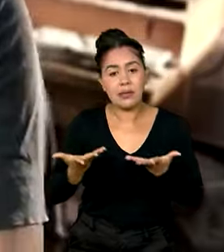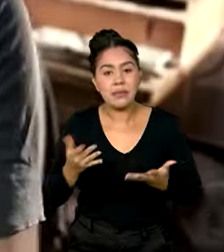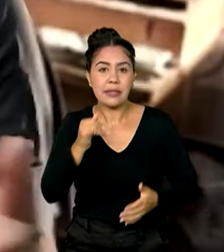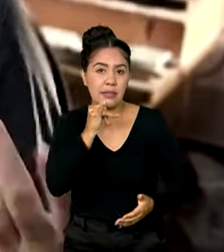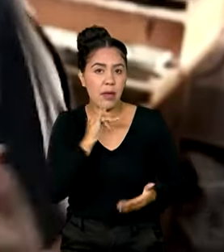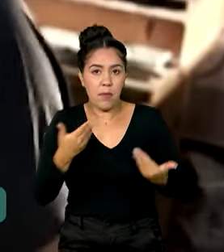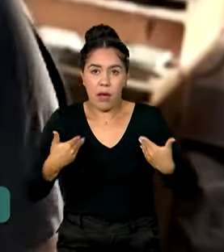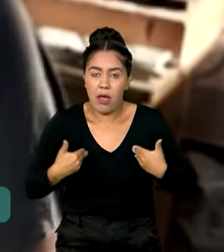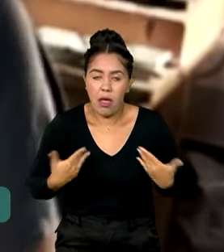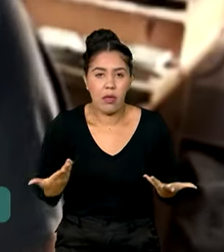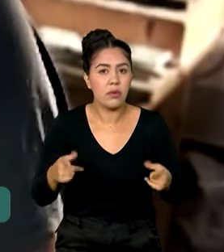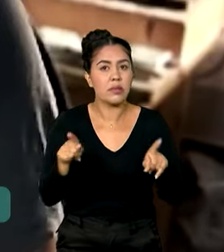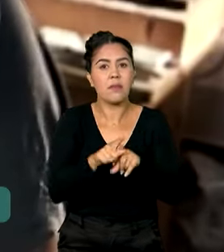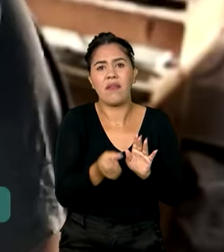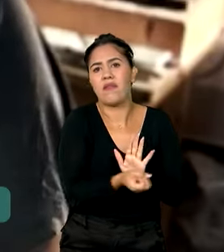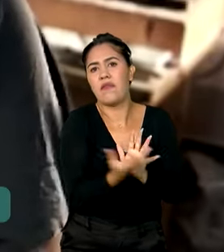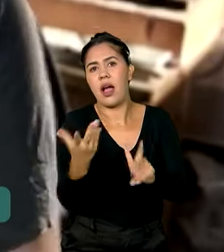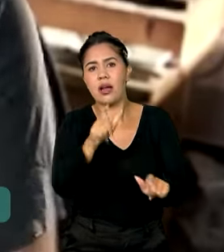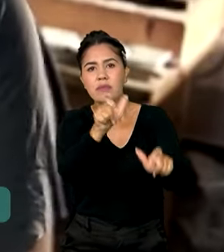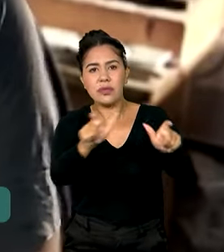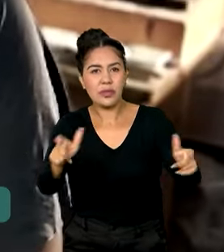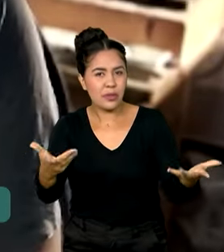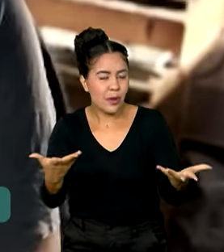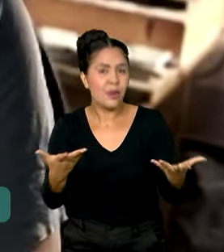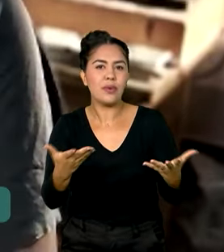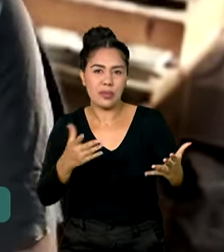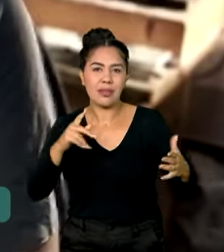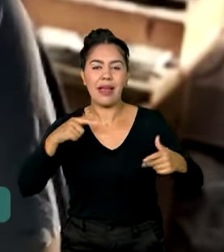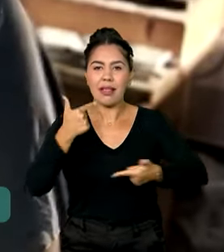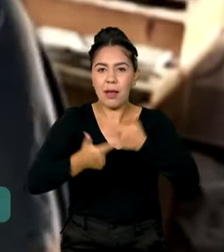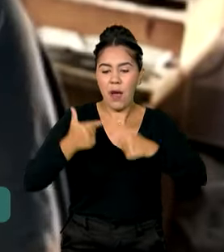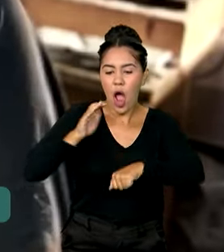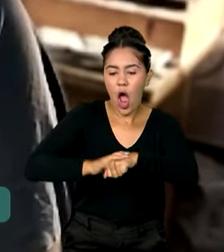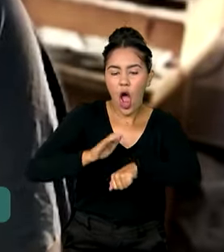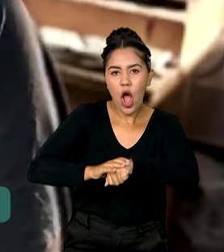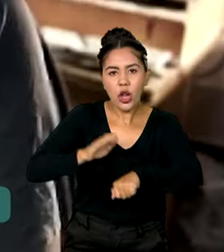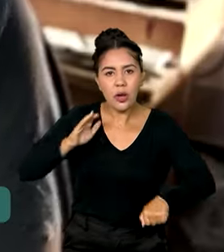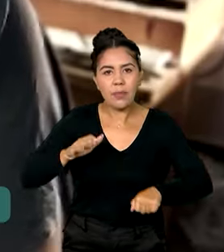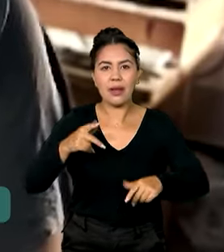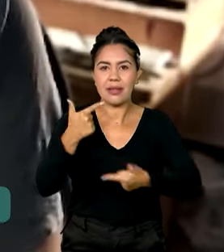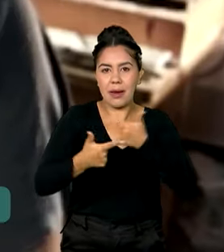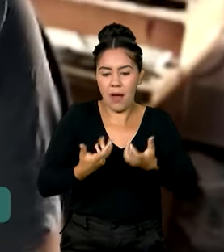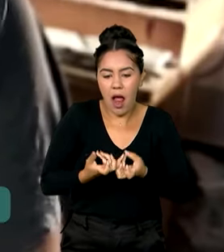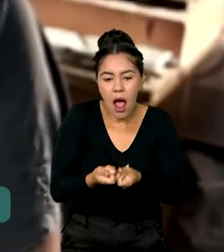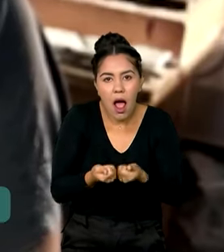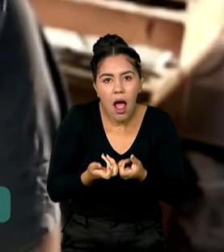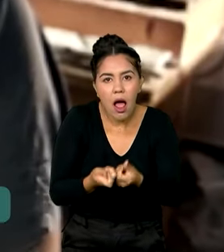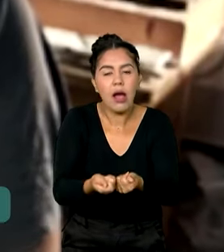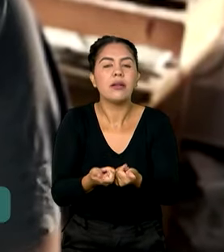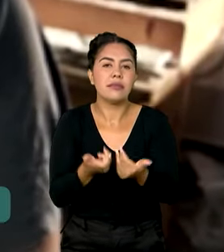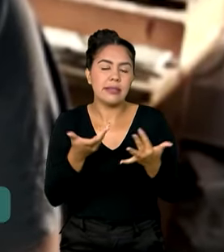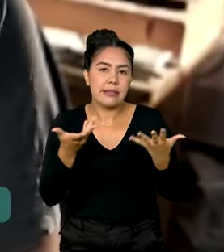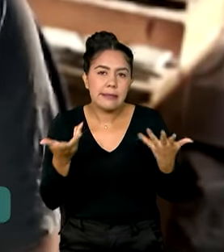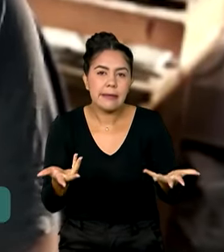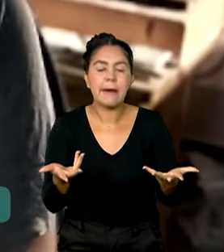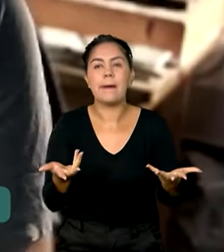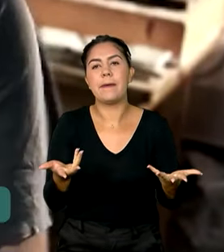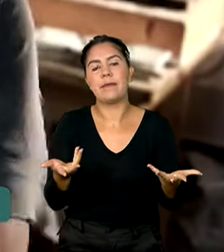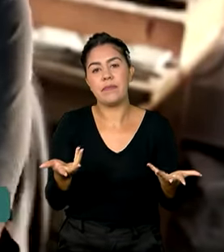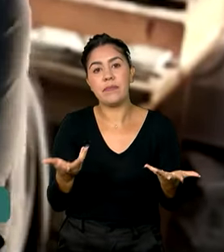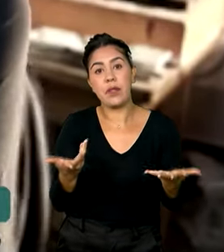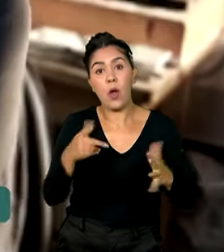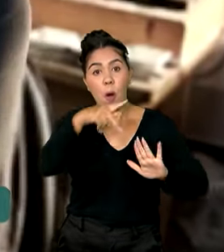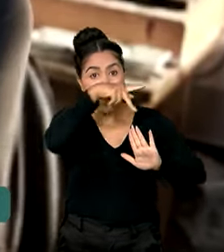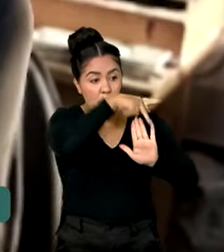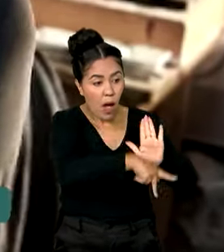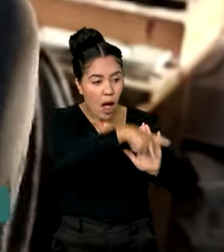caso e é o caso de muita gente que trabalha como autônomo, que trabalha como artesão. Então, esses